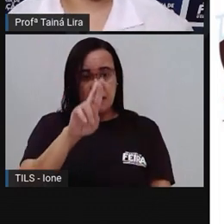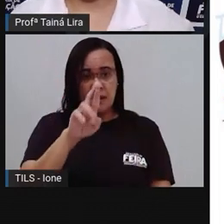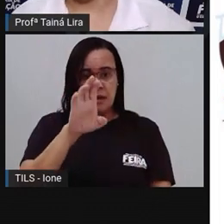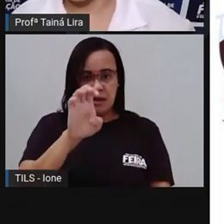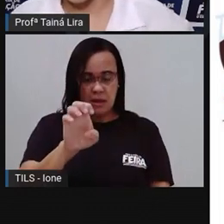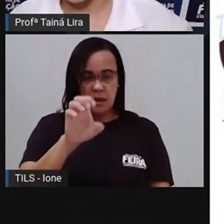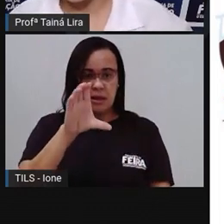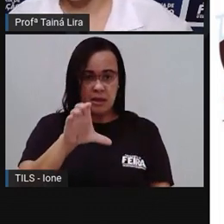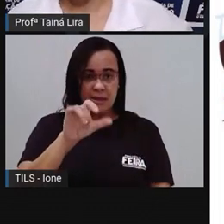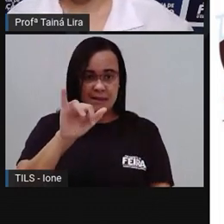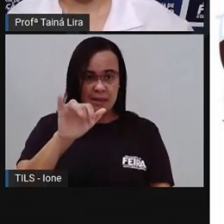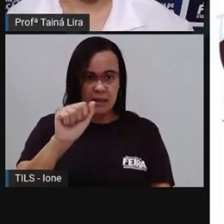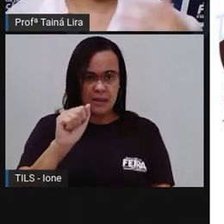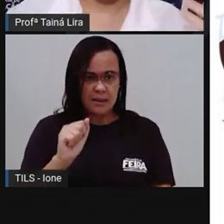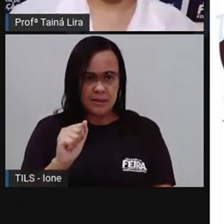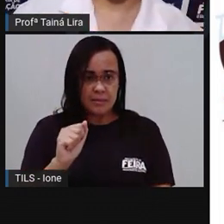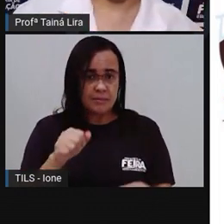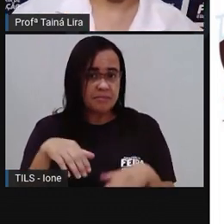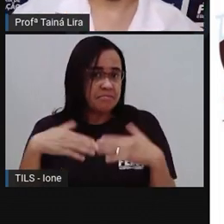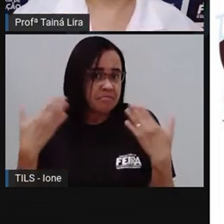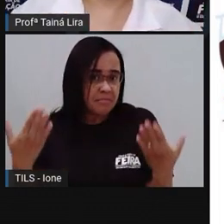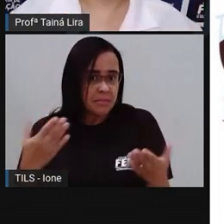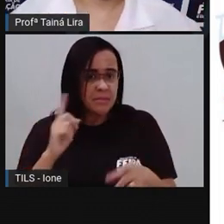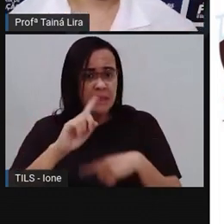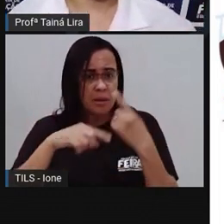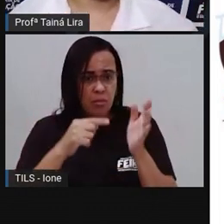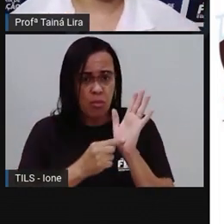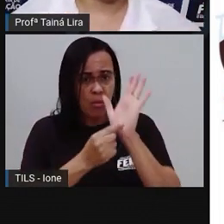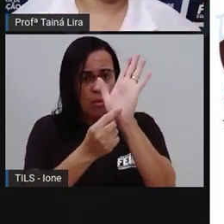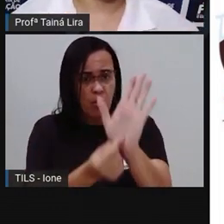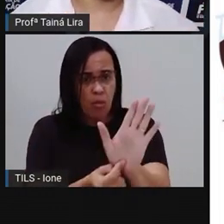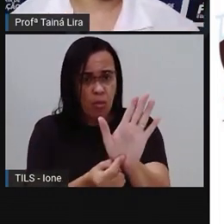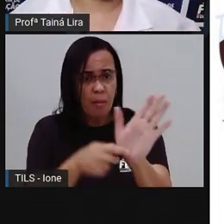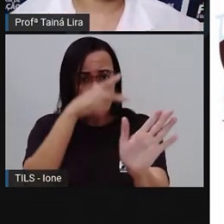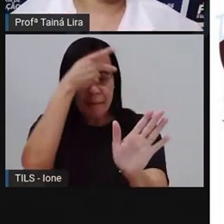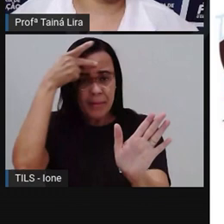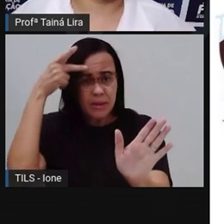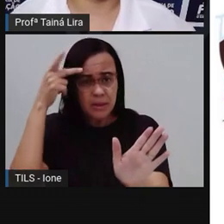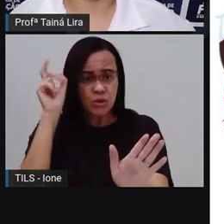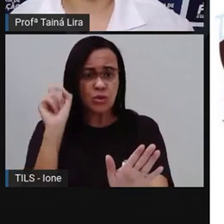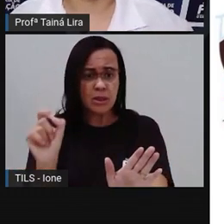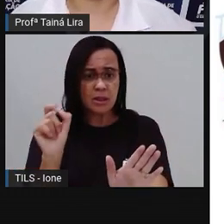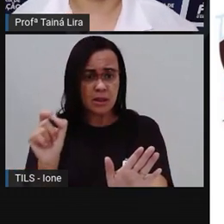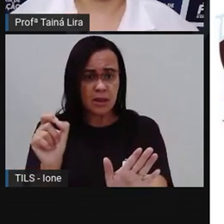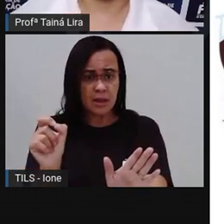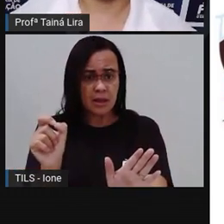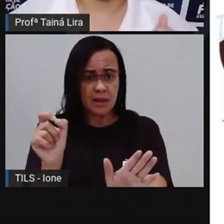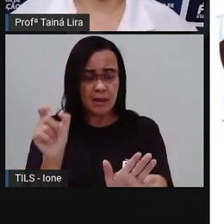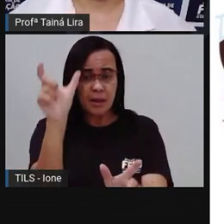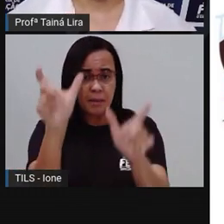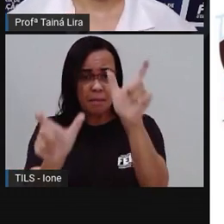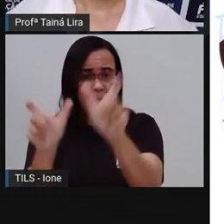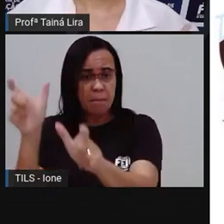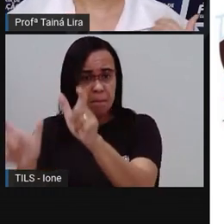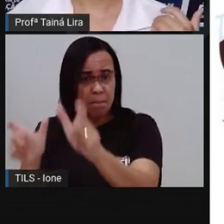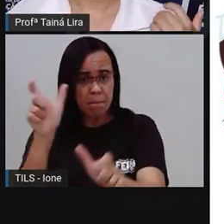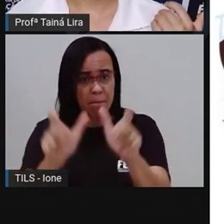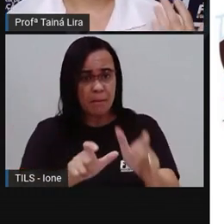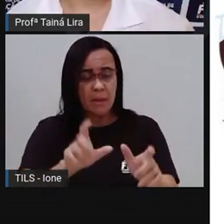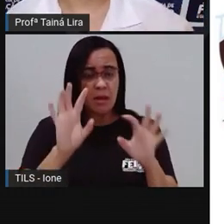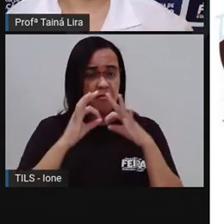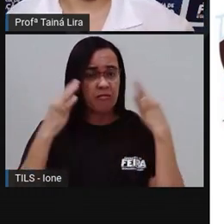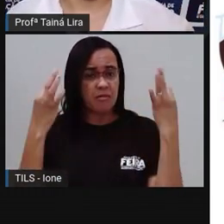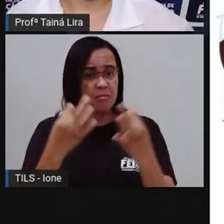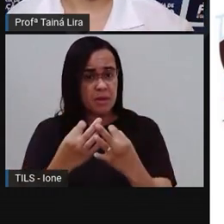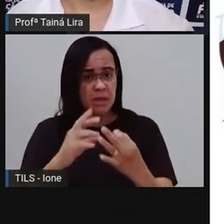Por exemplo, para a sua mãe? Para a sua pró? Então, quem vai ler? A pró, a minha mãe, o meu coleguinha. Como